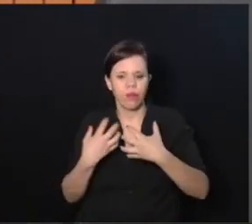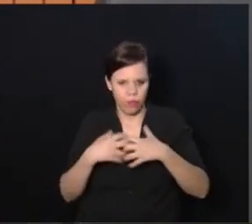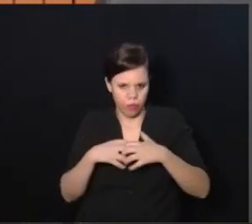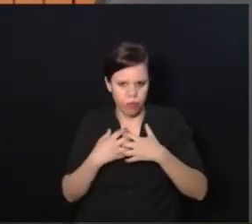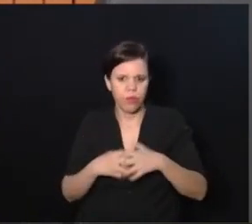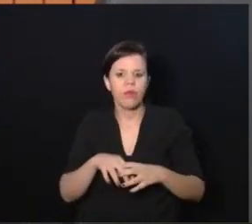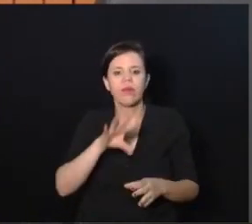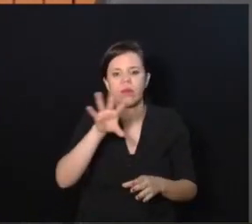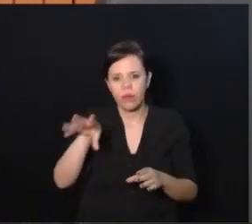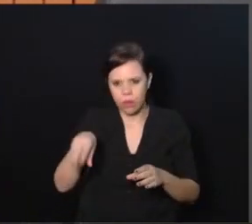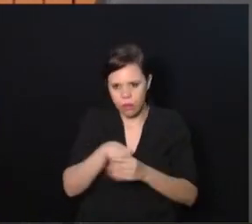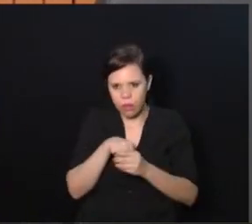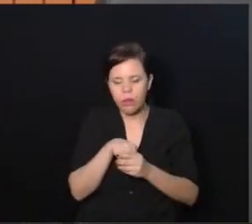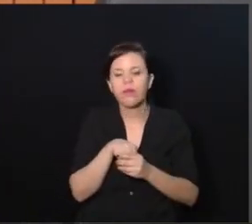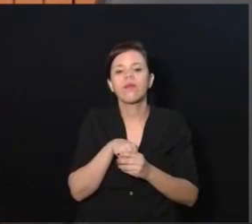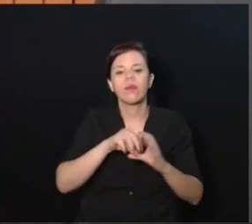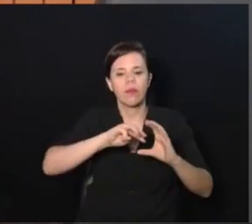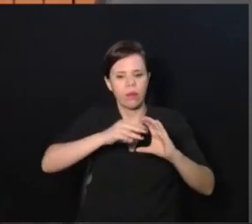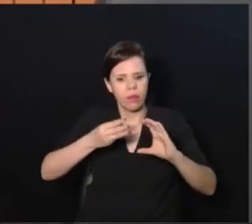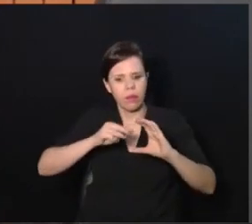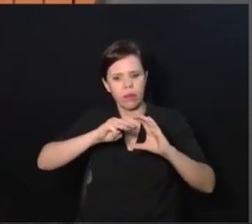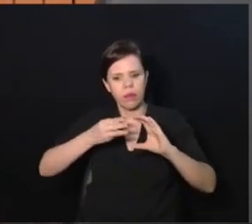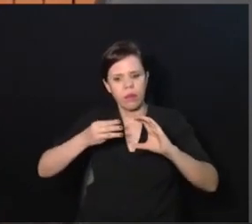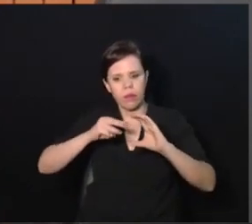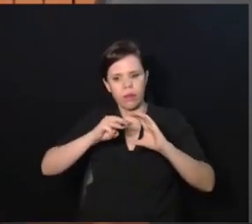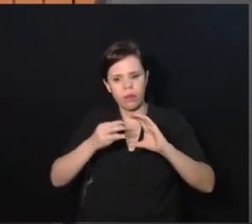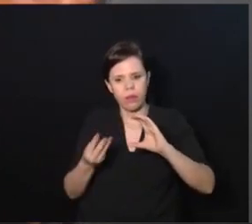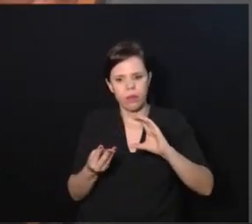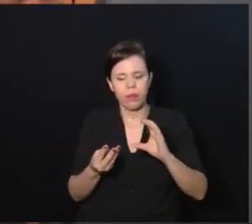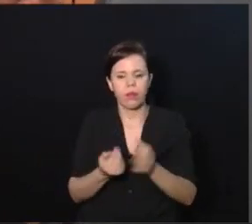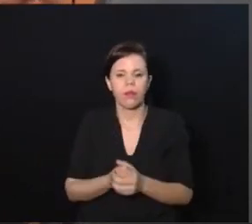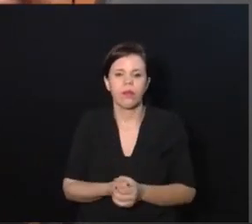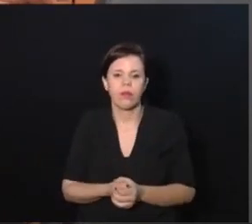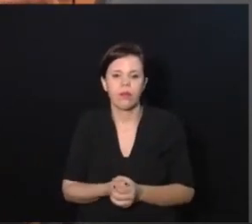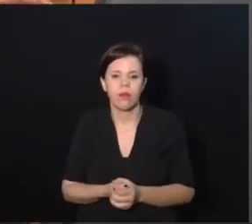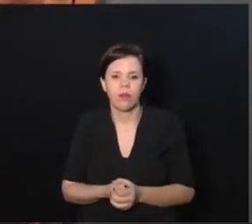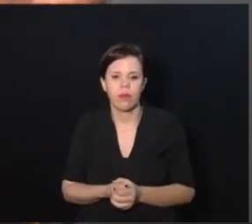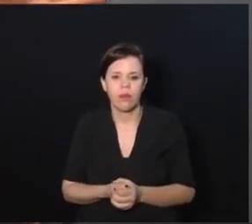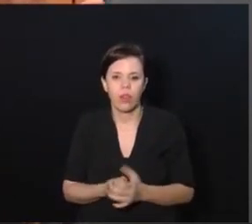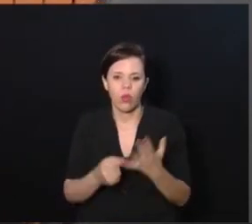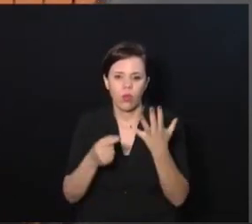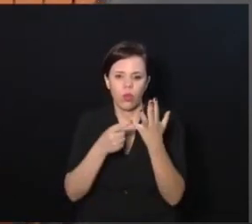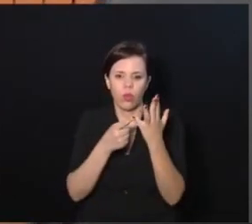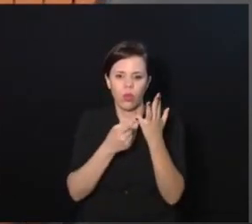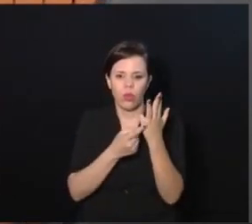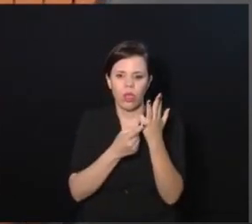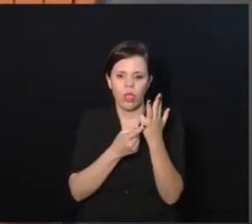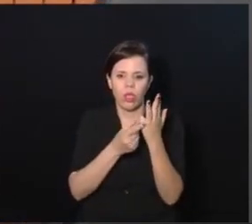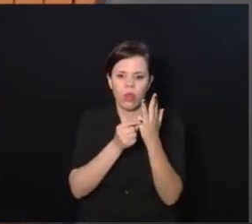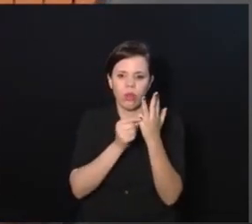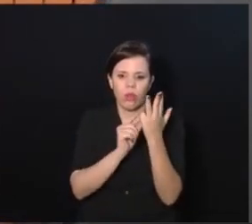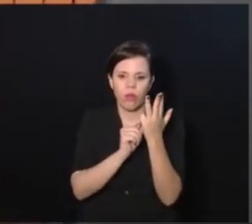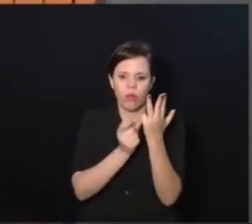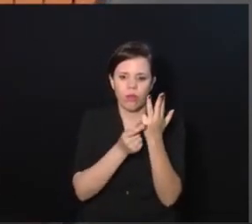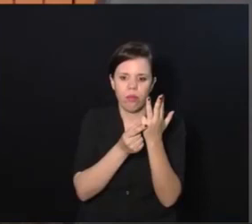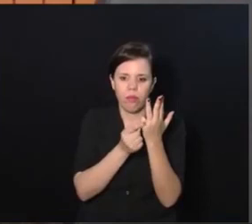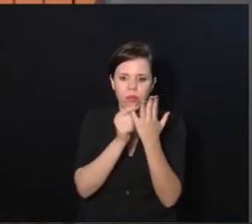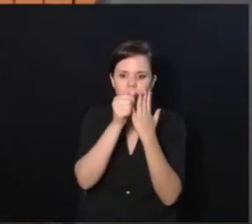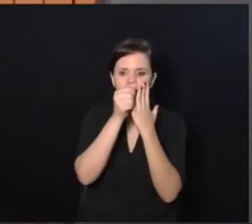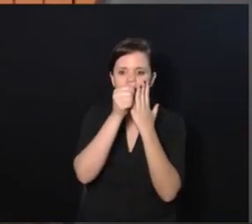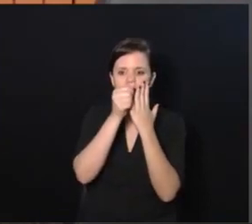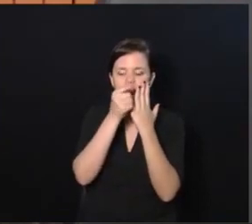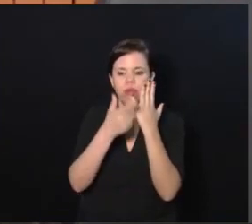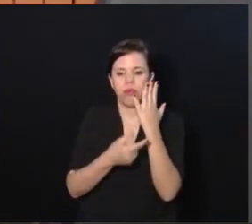de você implantar algumas células, sei lá, num dedo que foi amputado e o dedo crescer de novo. Num rim